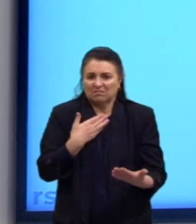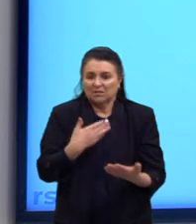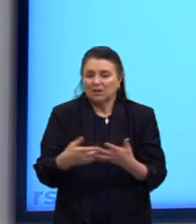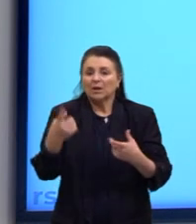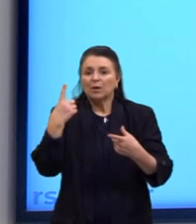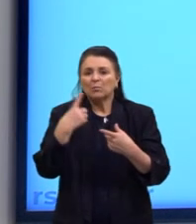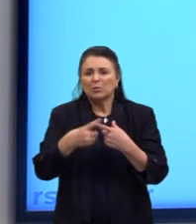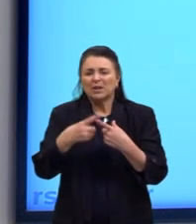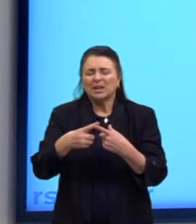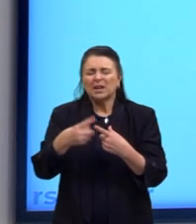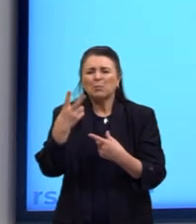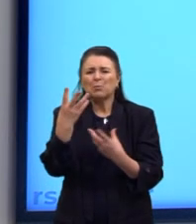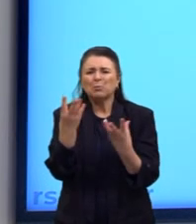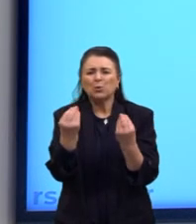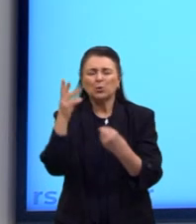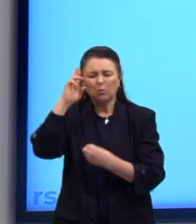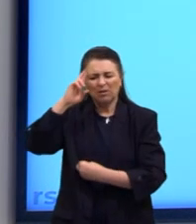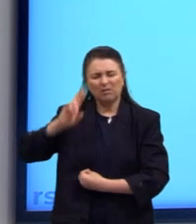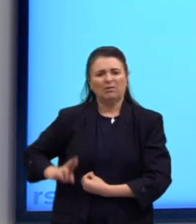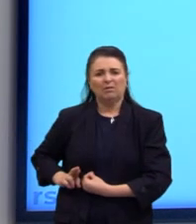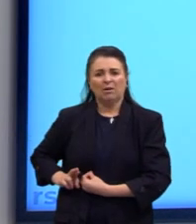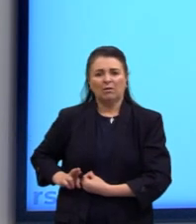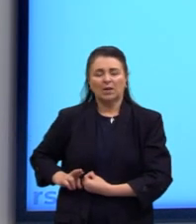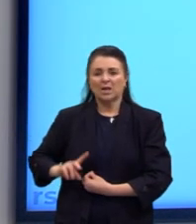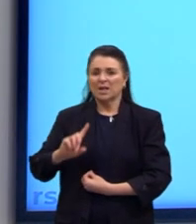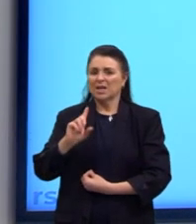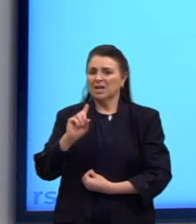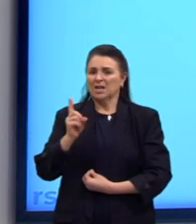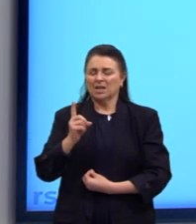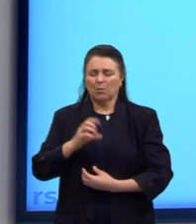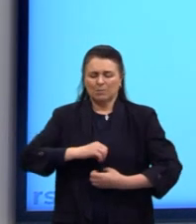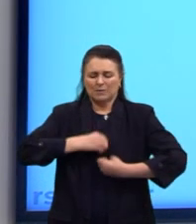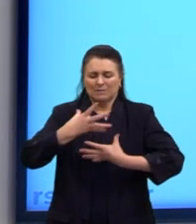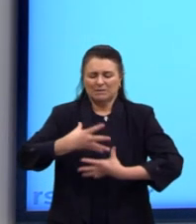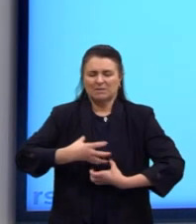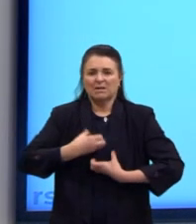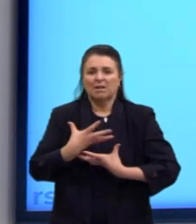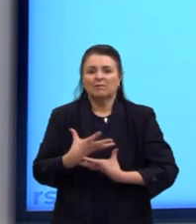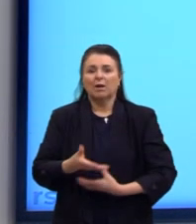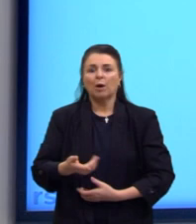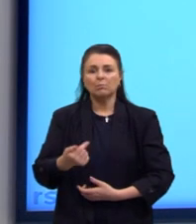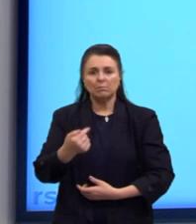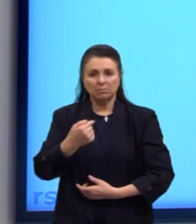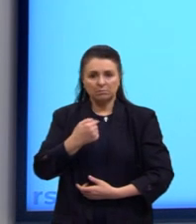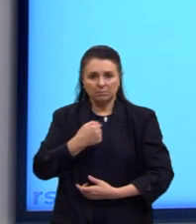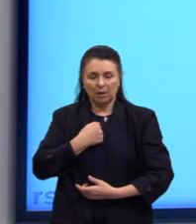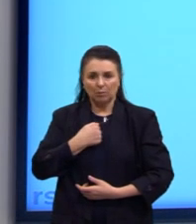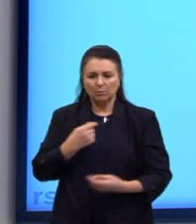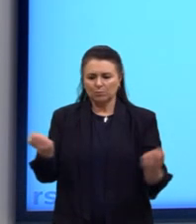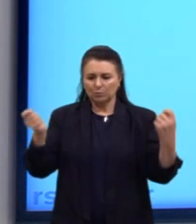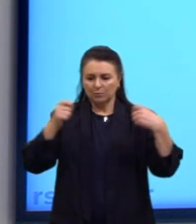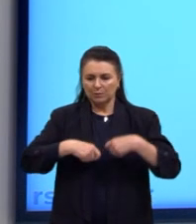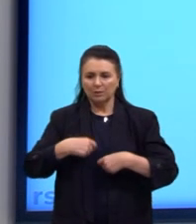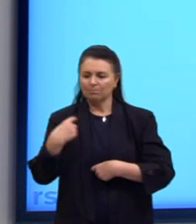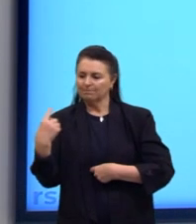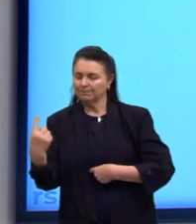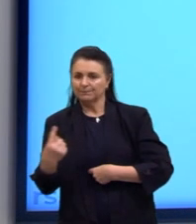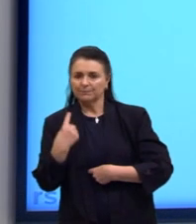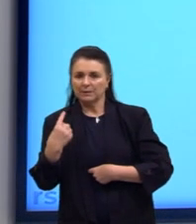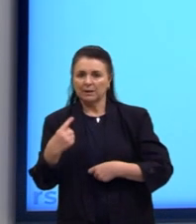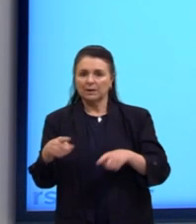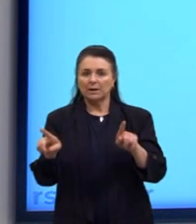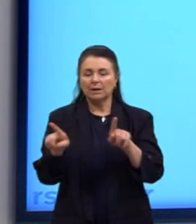racionalista e não deixar lugar para a expressão do eu, dos potenciais individuais e da